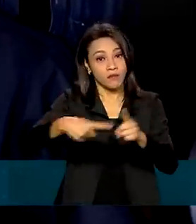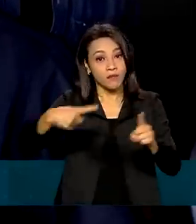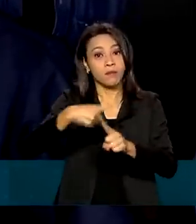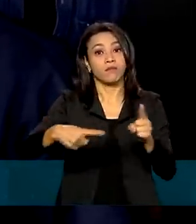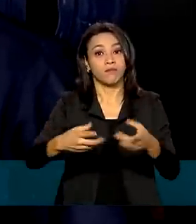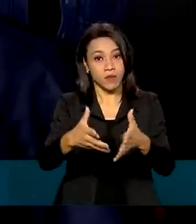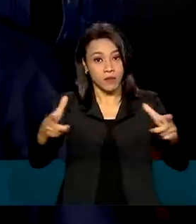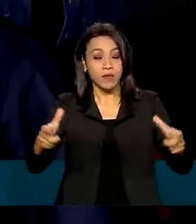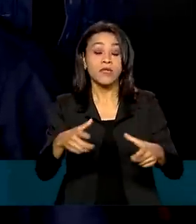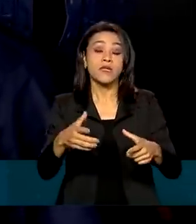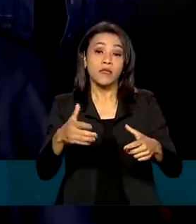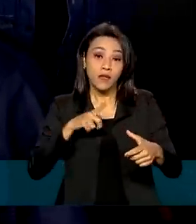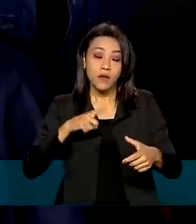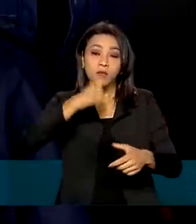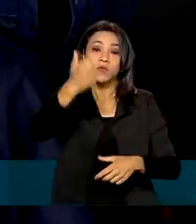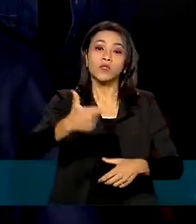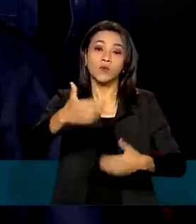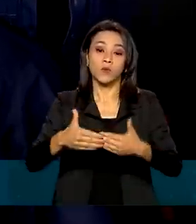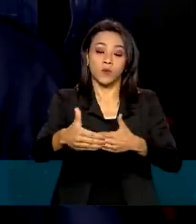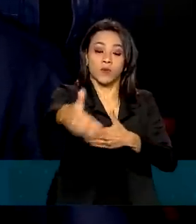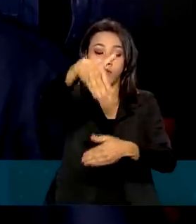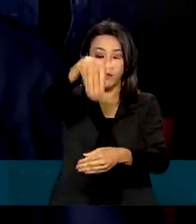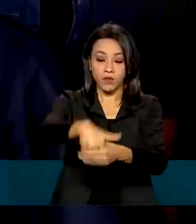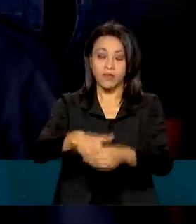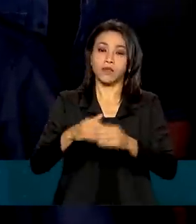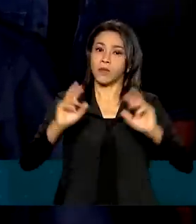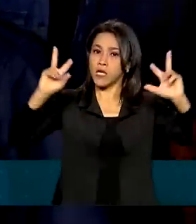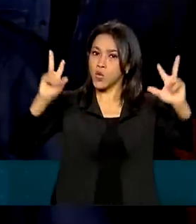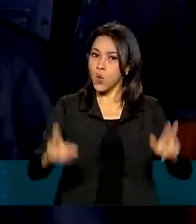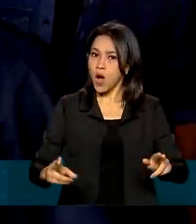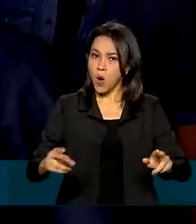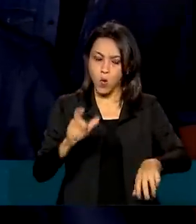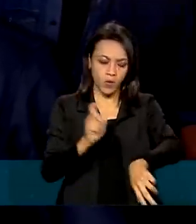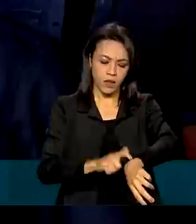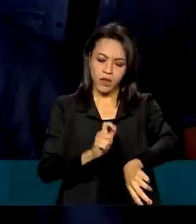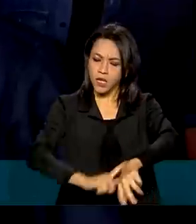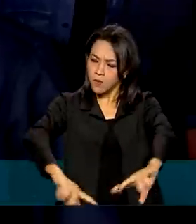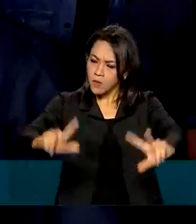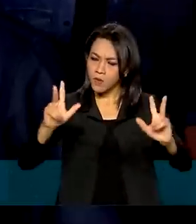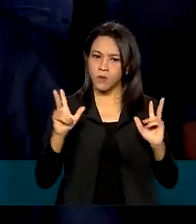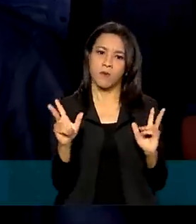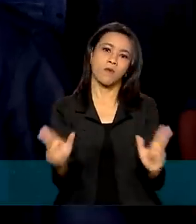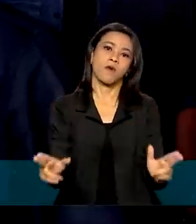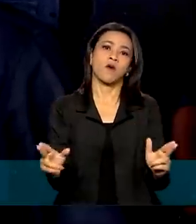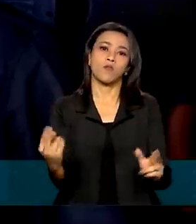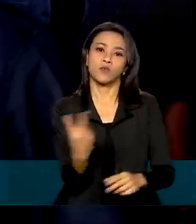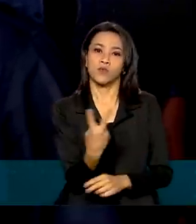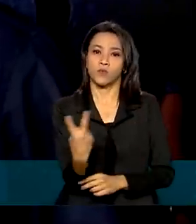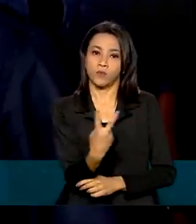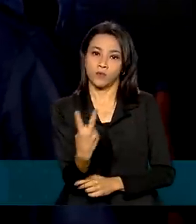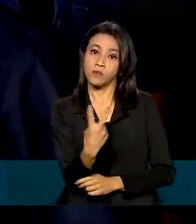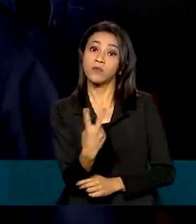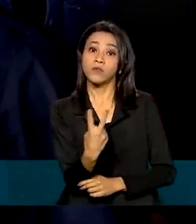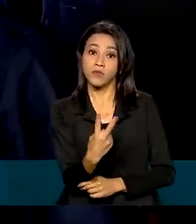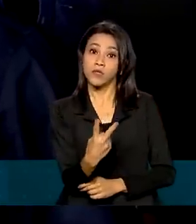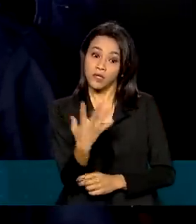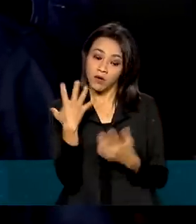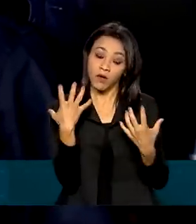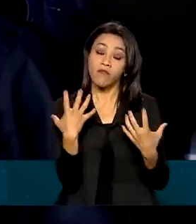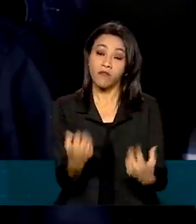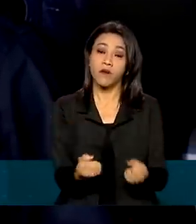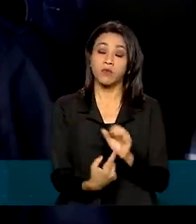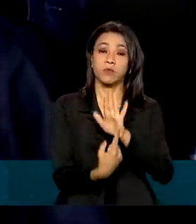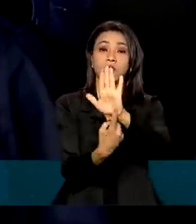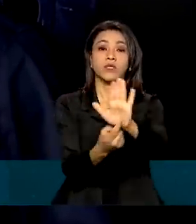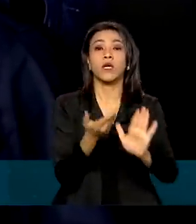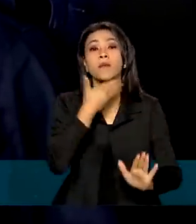onde tudo passa a ser igual, o tempo para cada lado passa a ser igual. E nós vamos agora mostrar